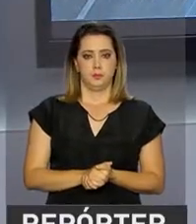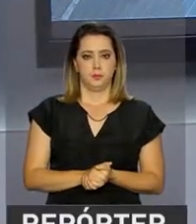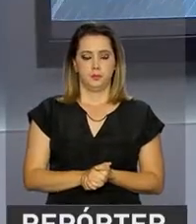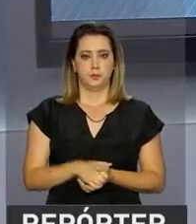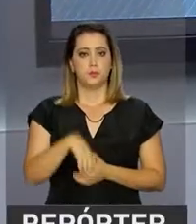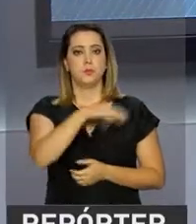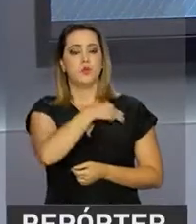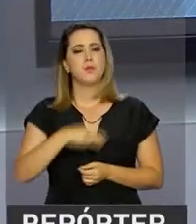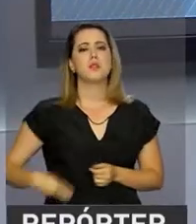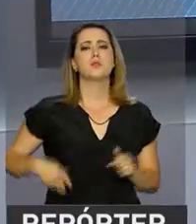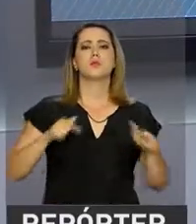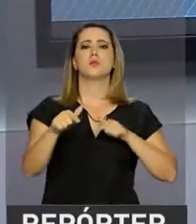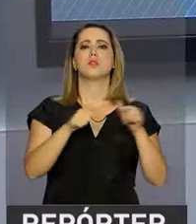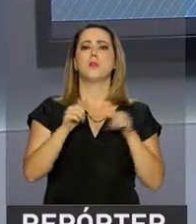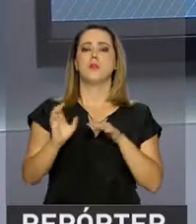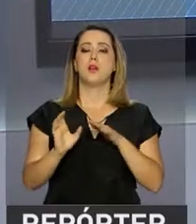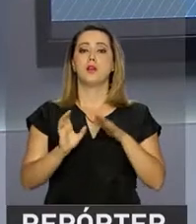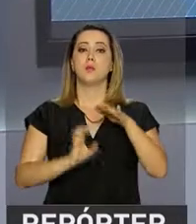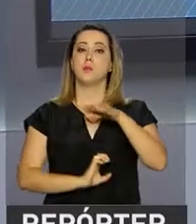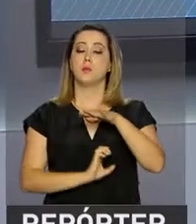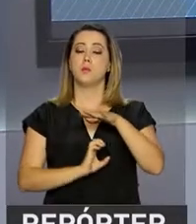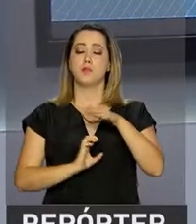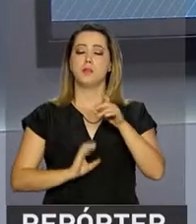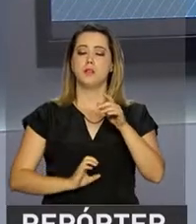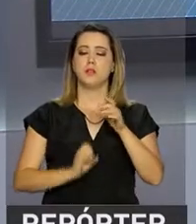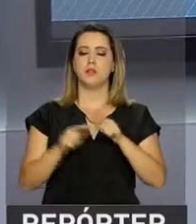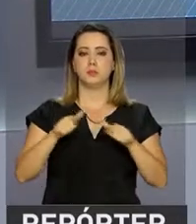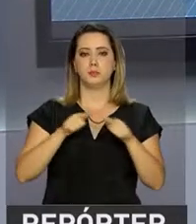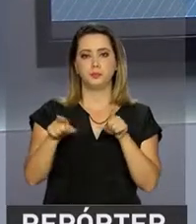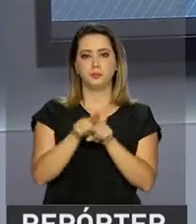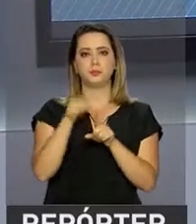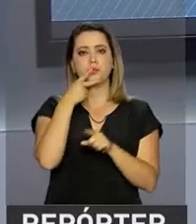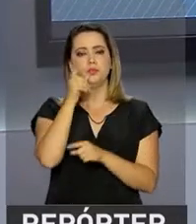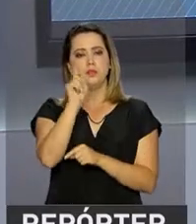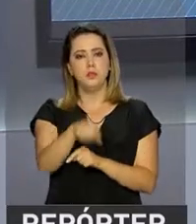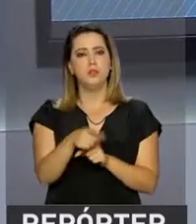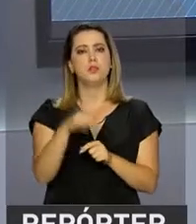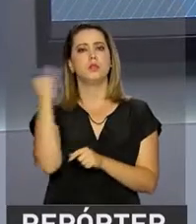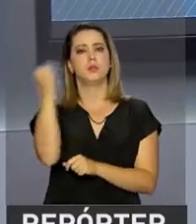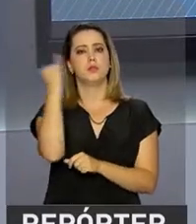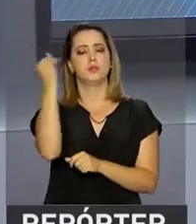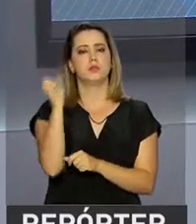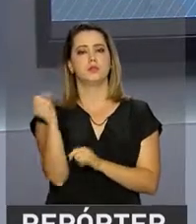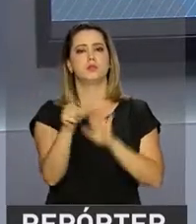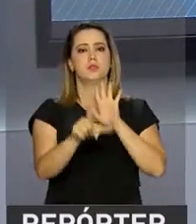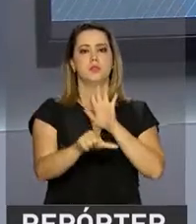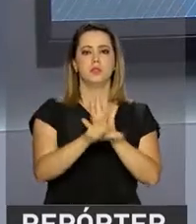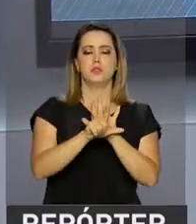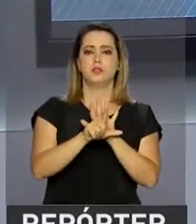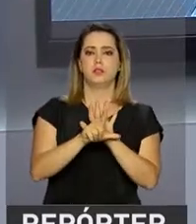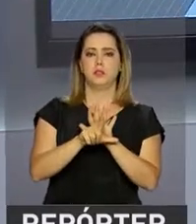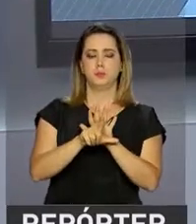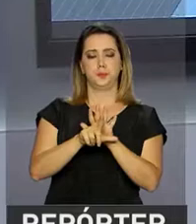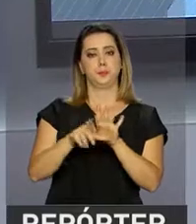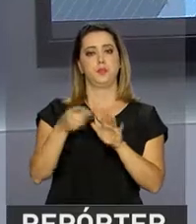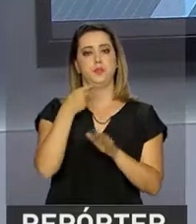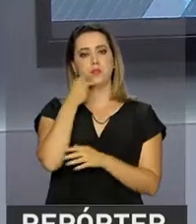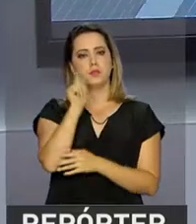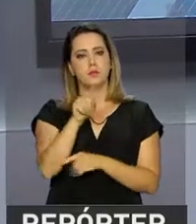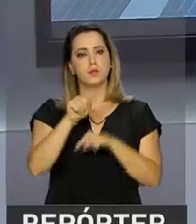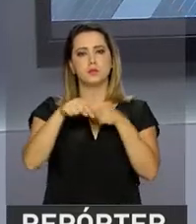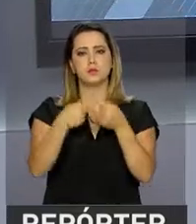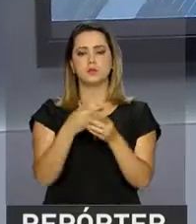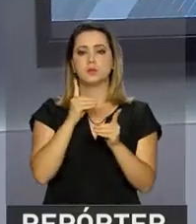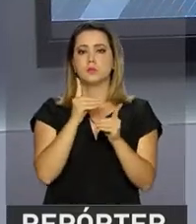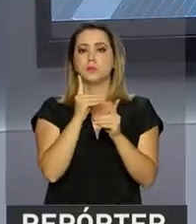Trabalho e Emprego, Ronaldo Nogueira, destacou a importância da reforma trabalhista para o país. A afirmação foi feita